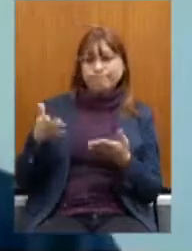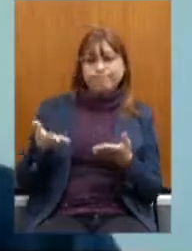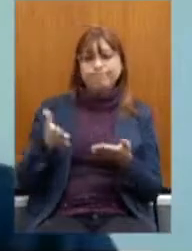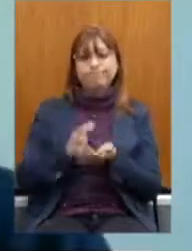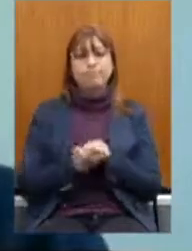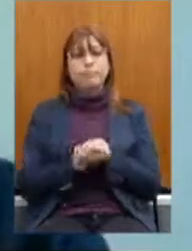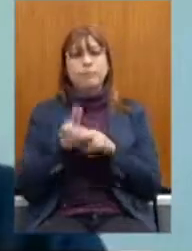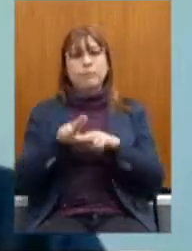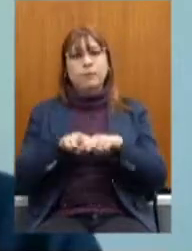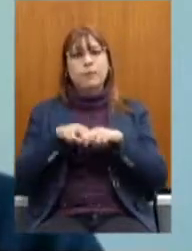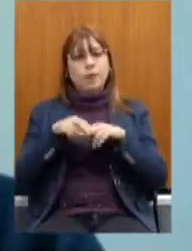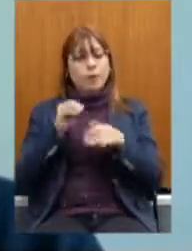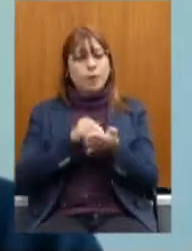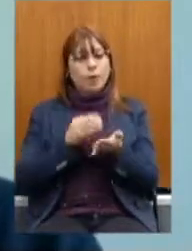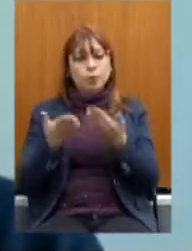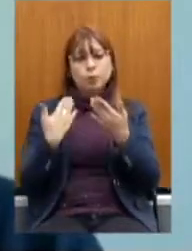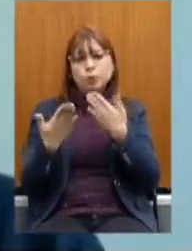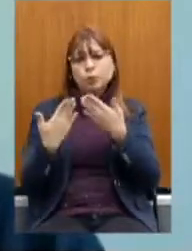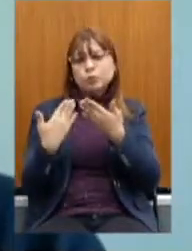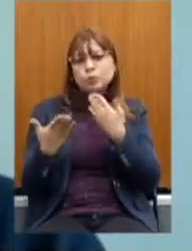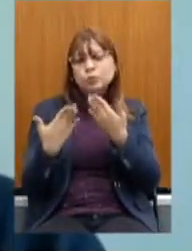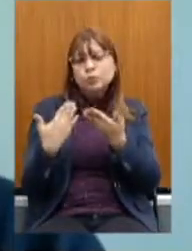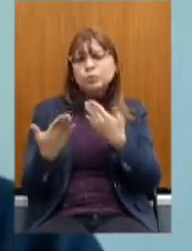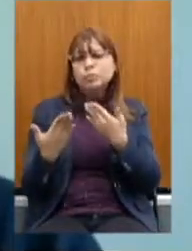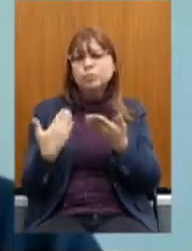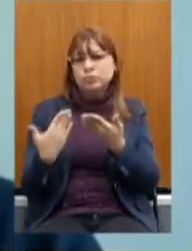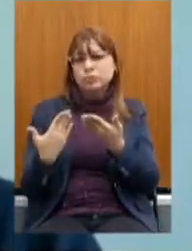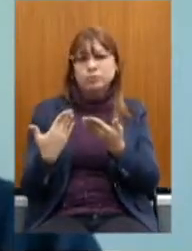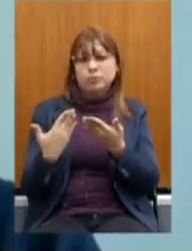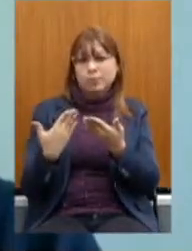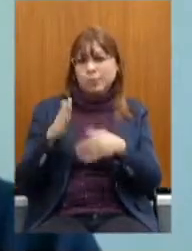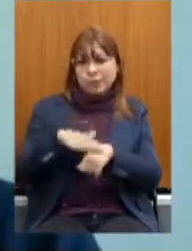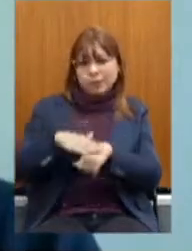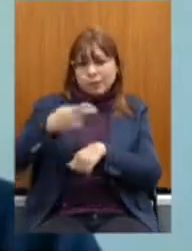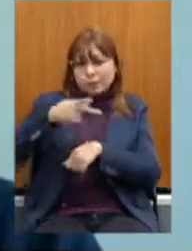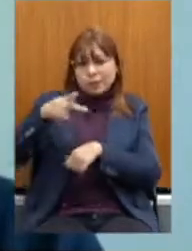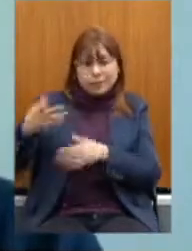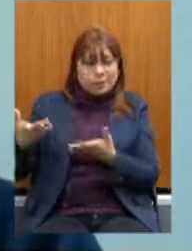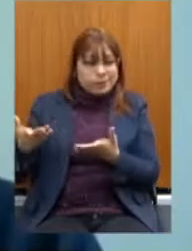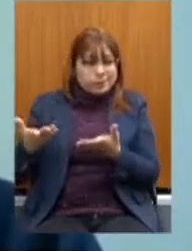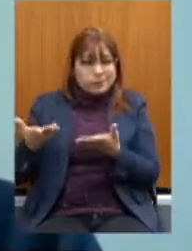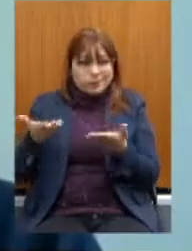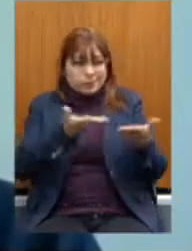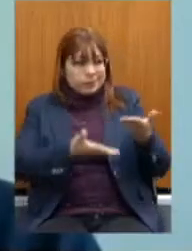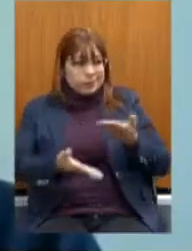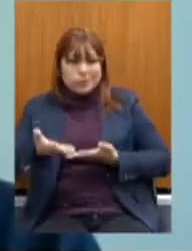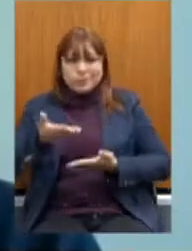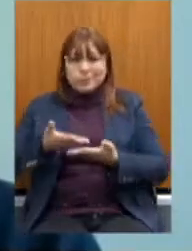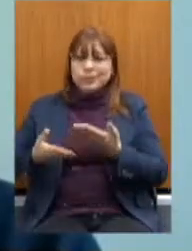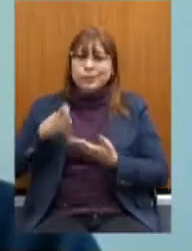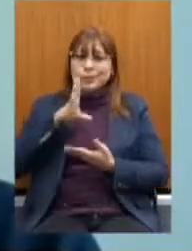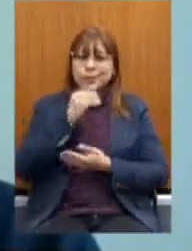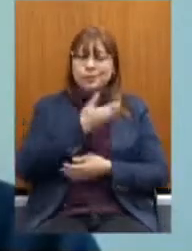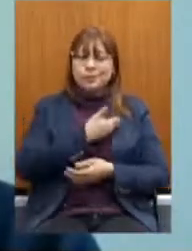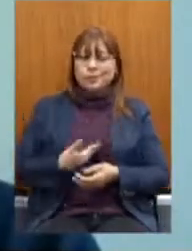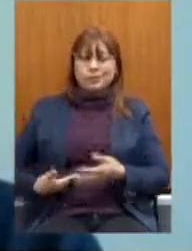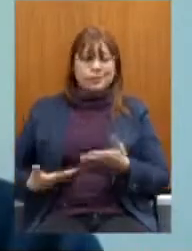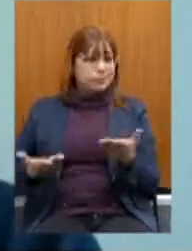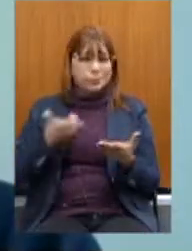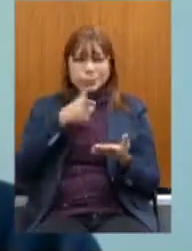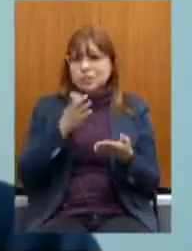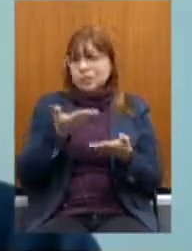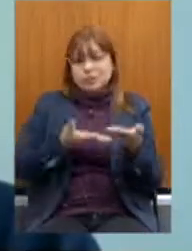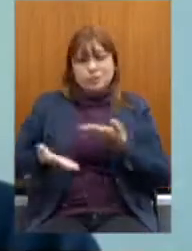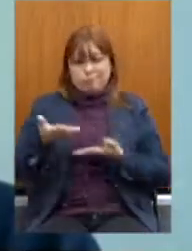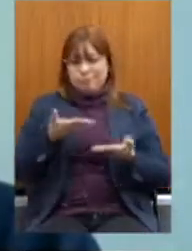De diálogo Entre Os próprios servidores Essa pandemia Ela tem causado Um